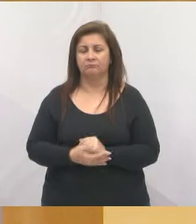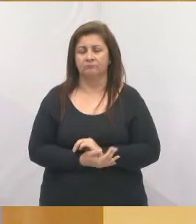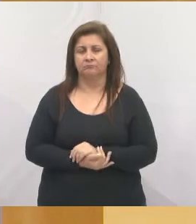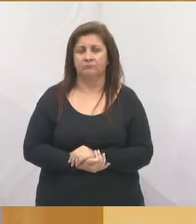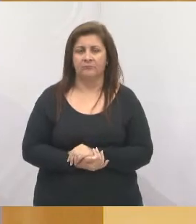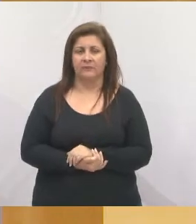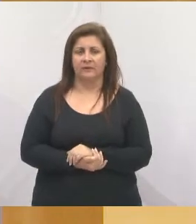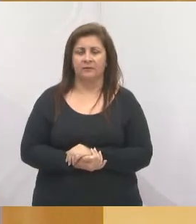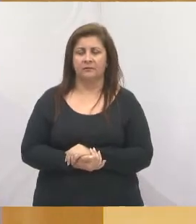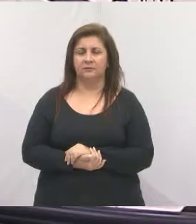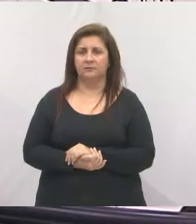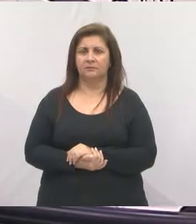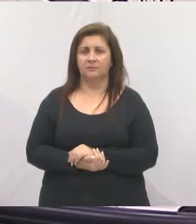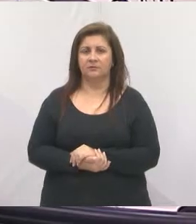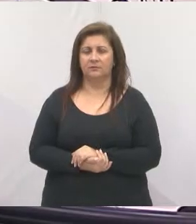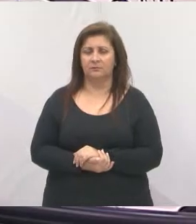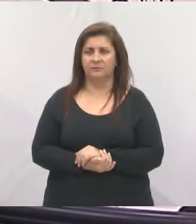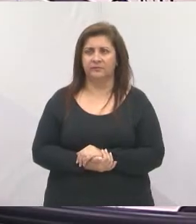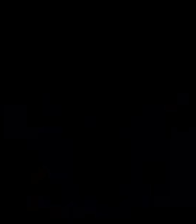com Deus. Próximo.